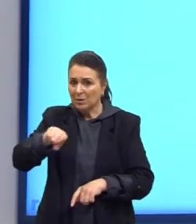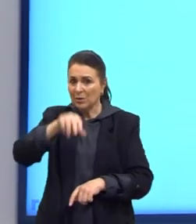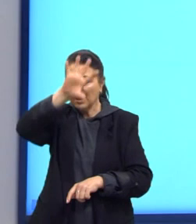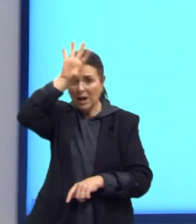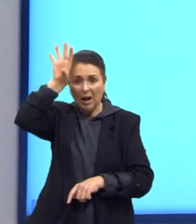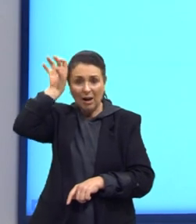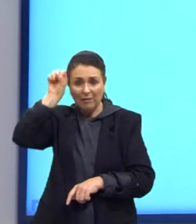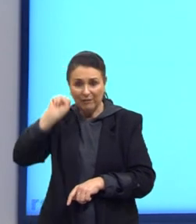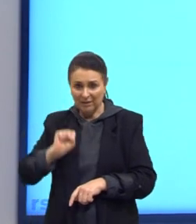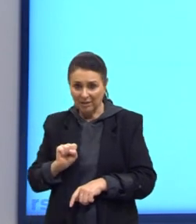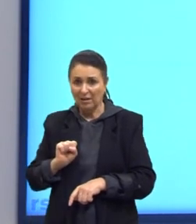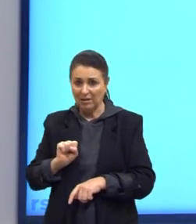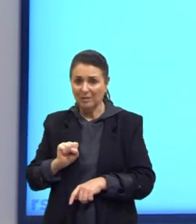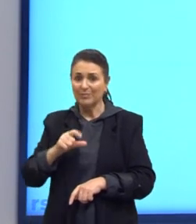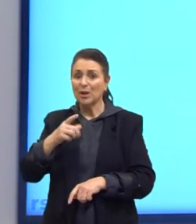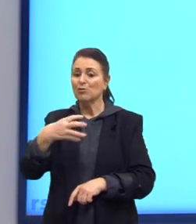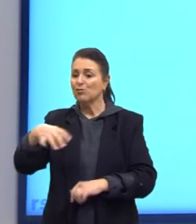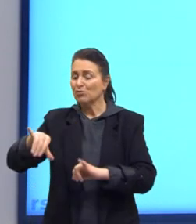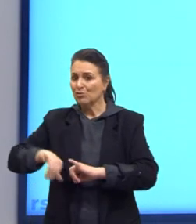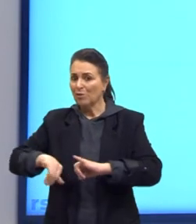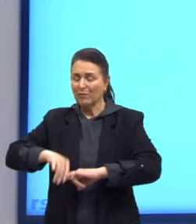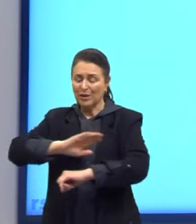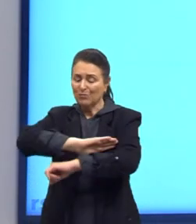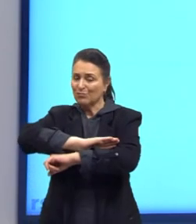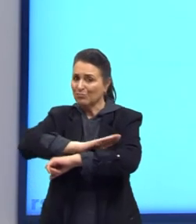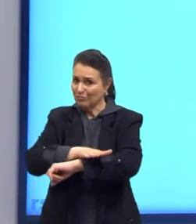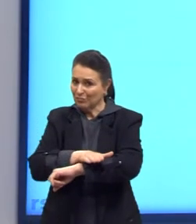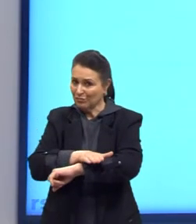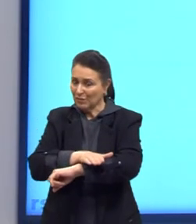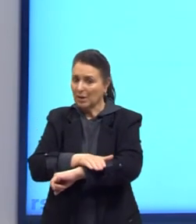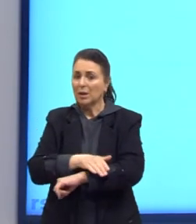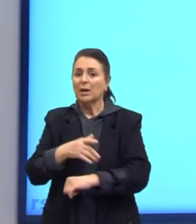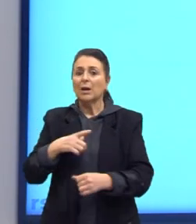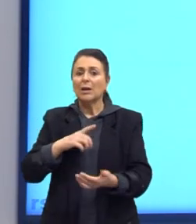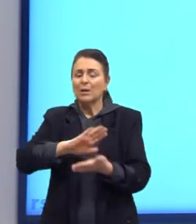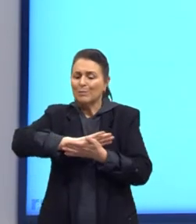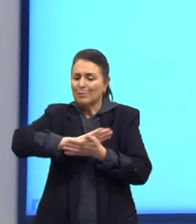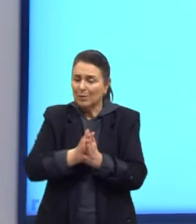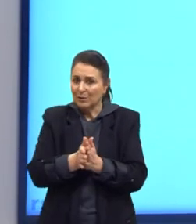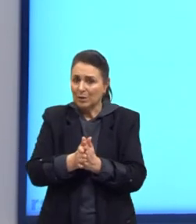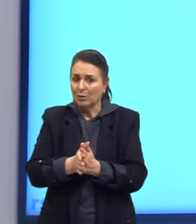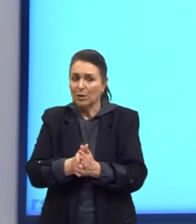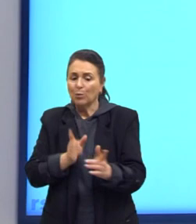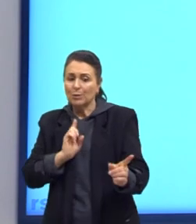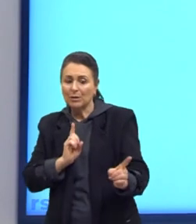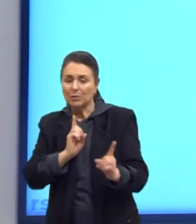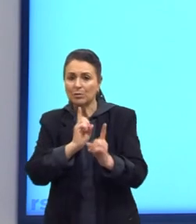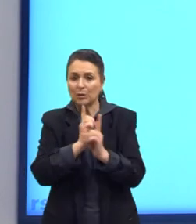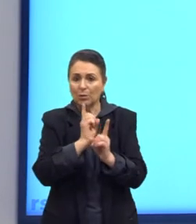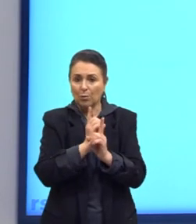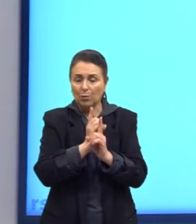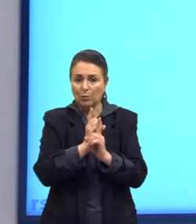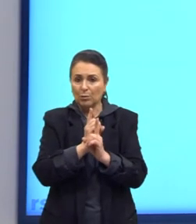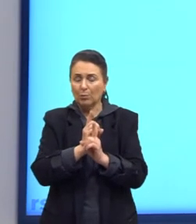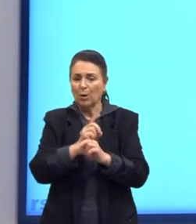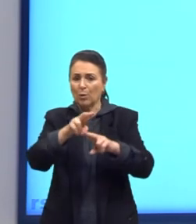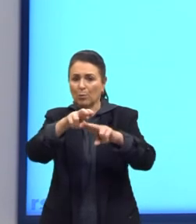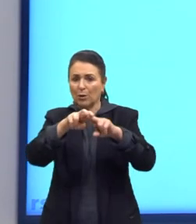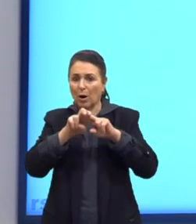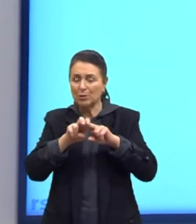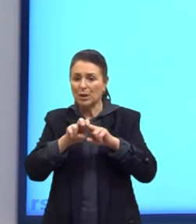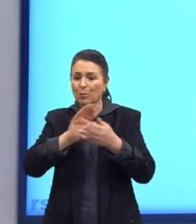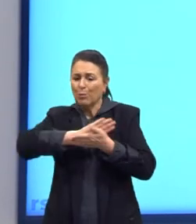africanas são discriminados. Geralmente, quando se encontram mentados por conta dos